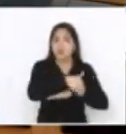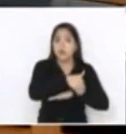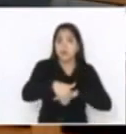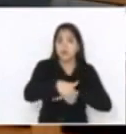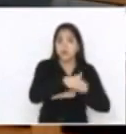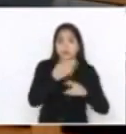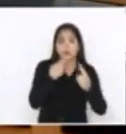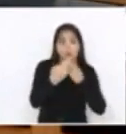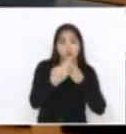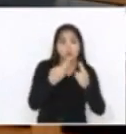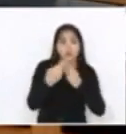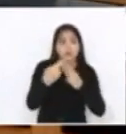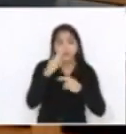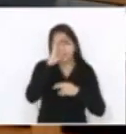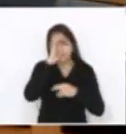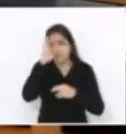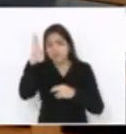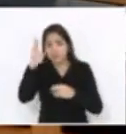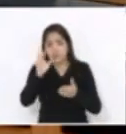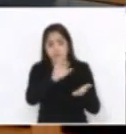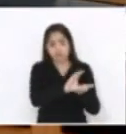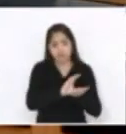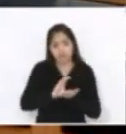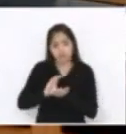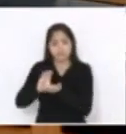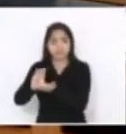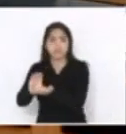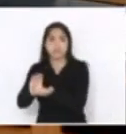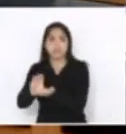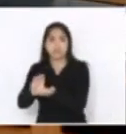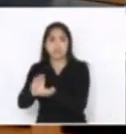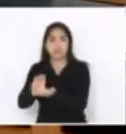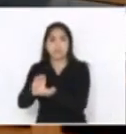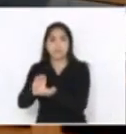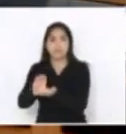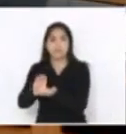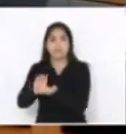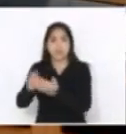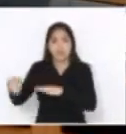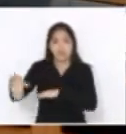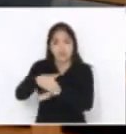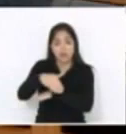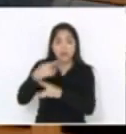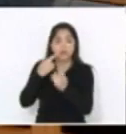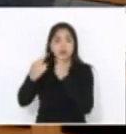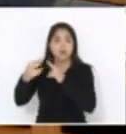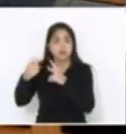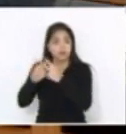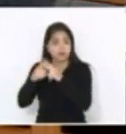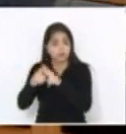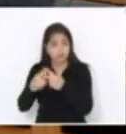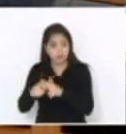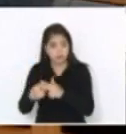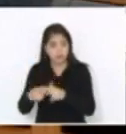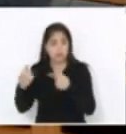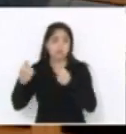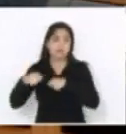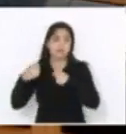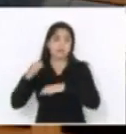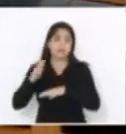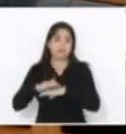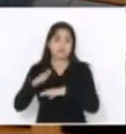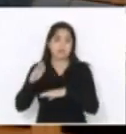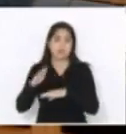primeiro, prioritariamente se destine os recursos para a revitalização daqueles trechos que estão a